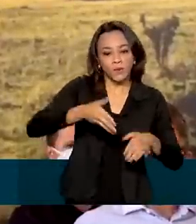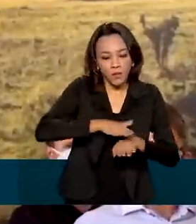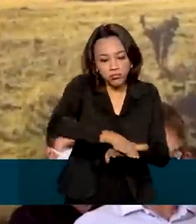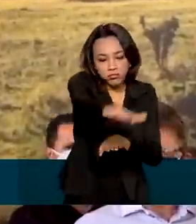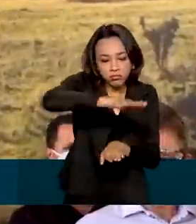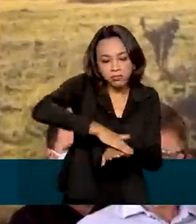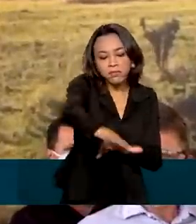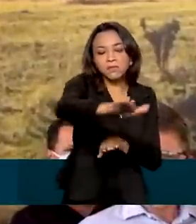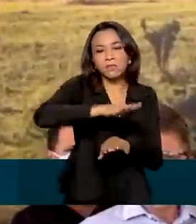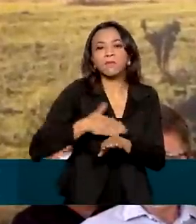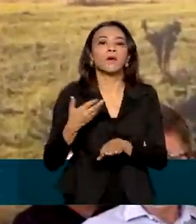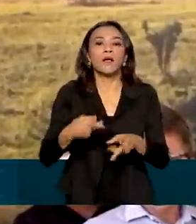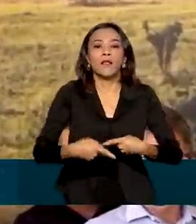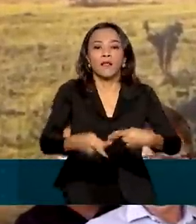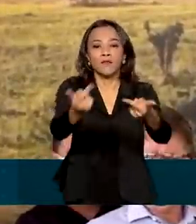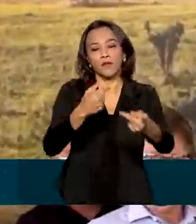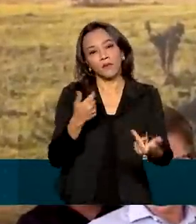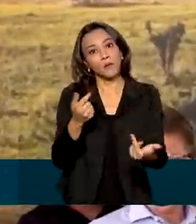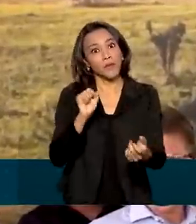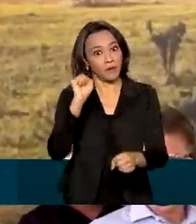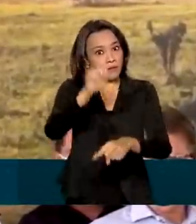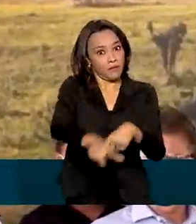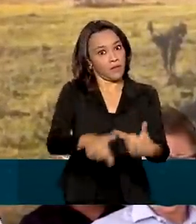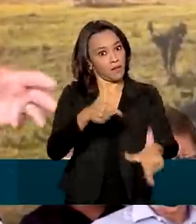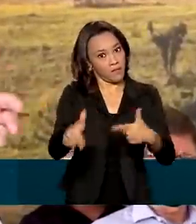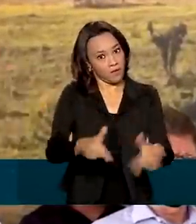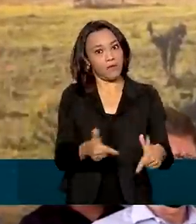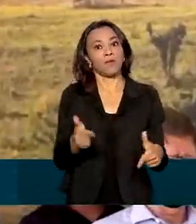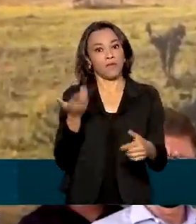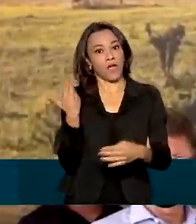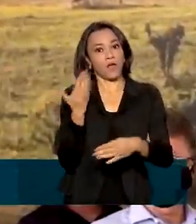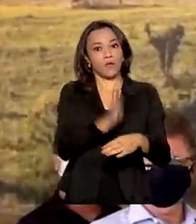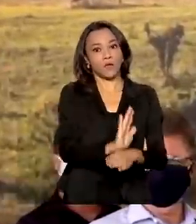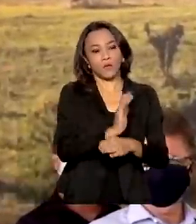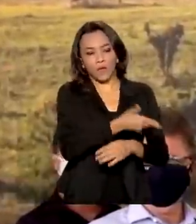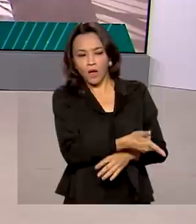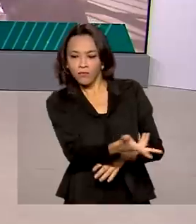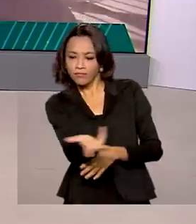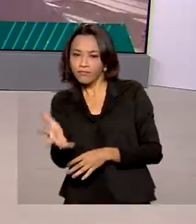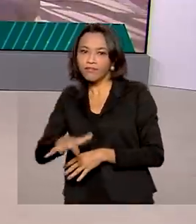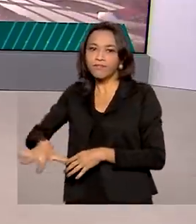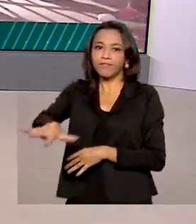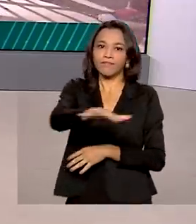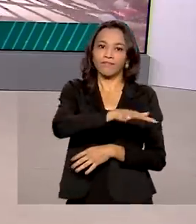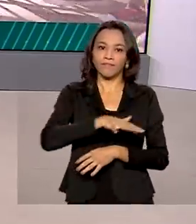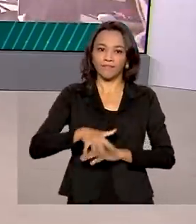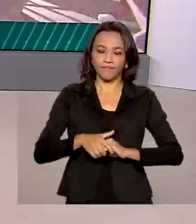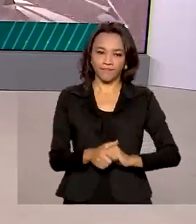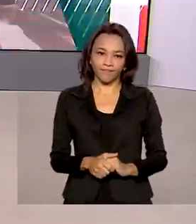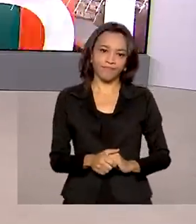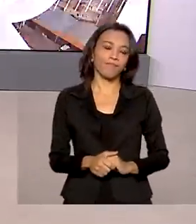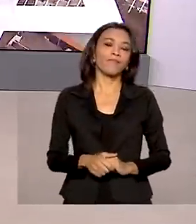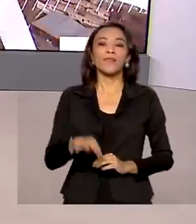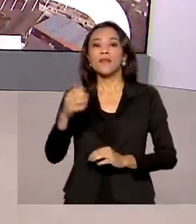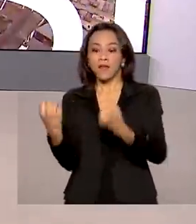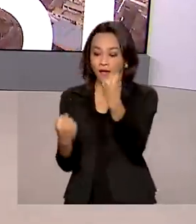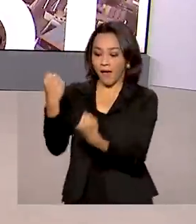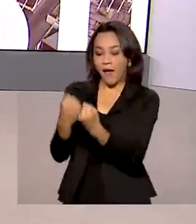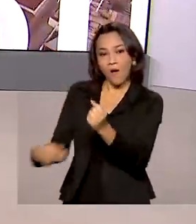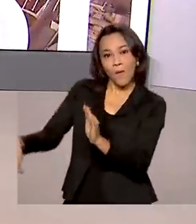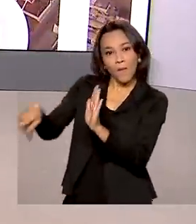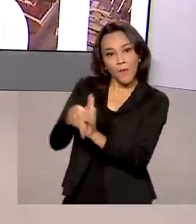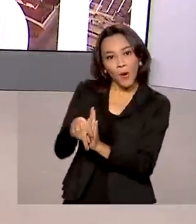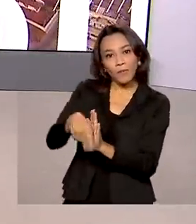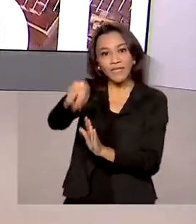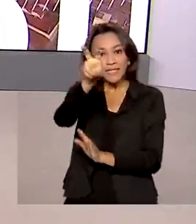tentam desenvolver uma atividade que vai beneficiar toda a região. Proprietários de veículos em